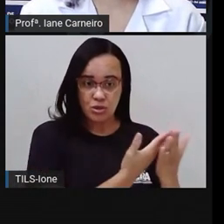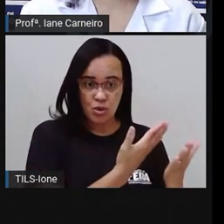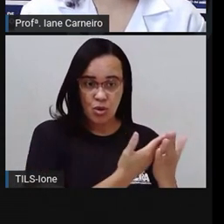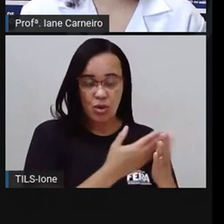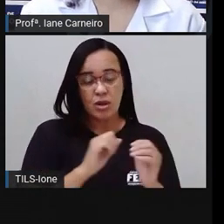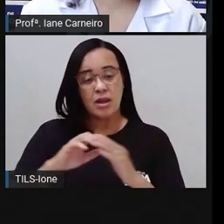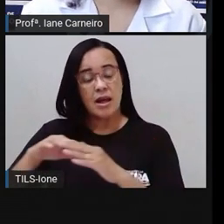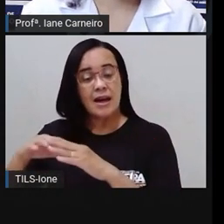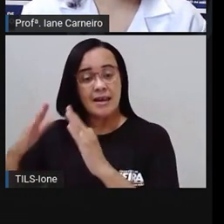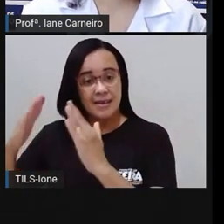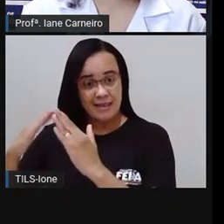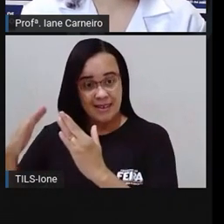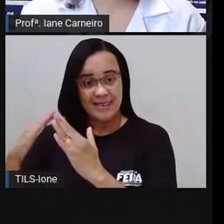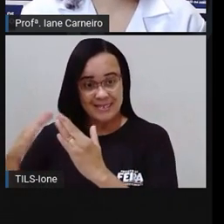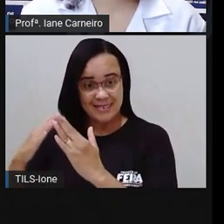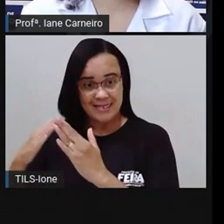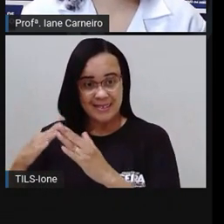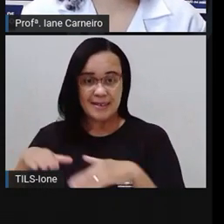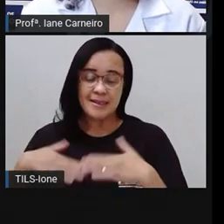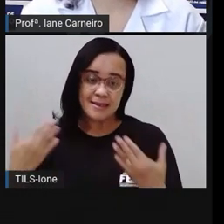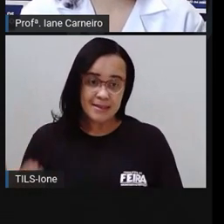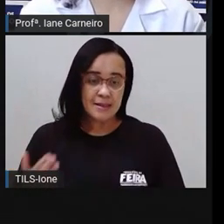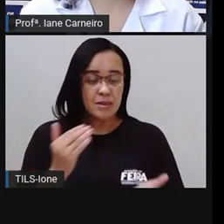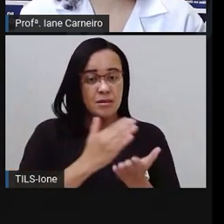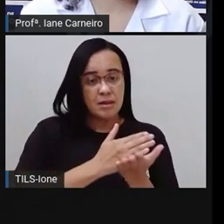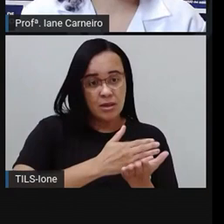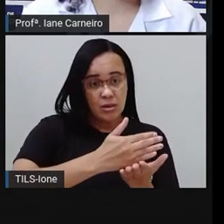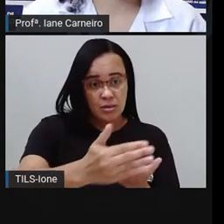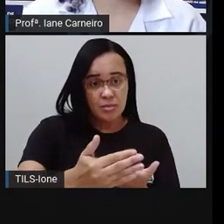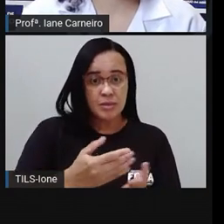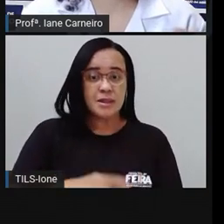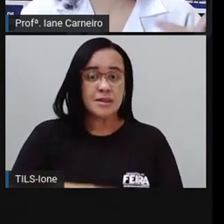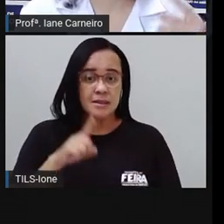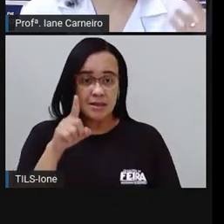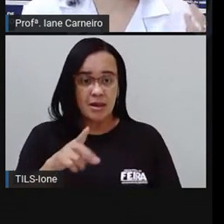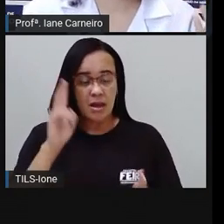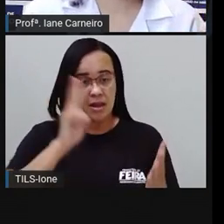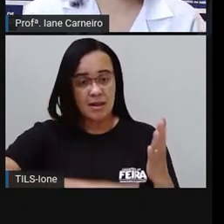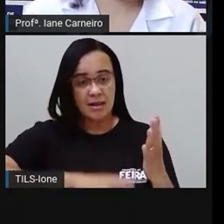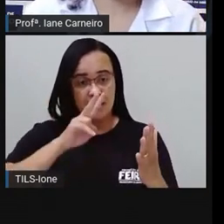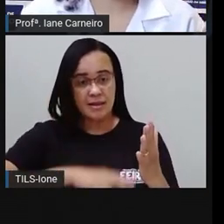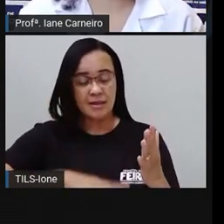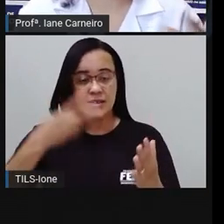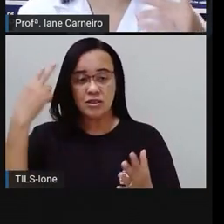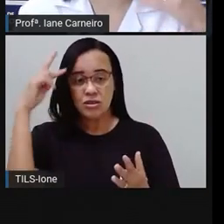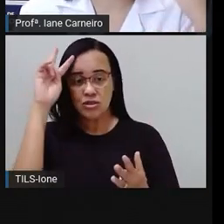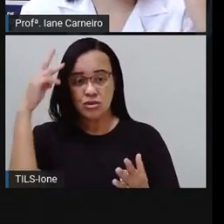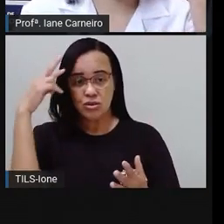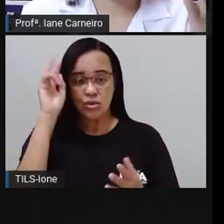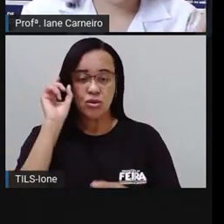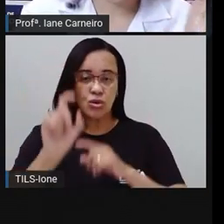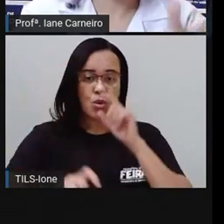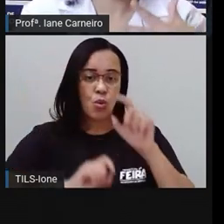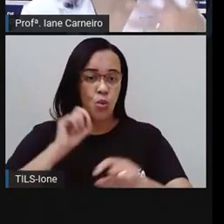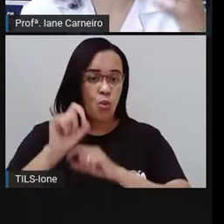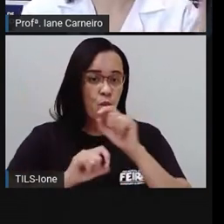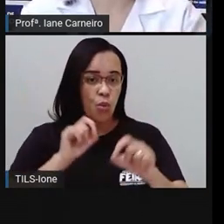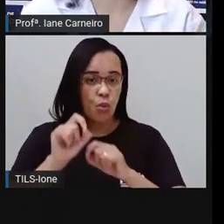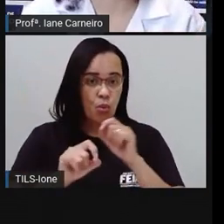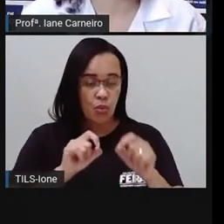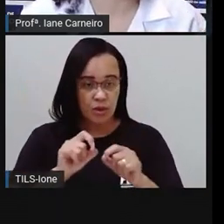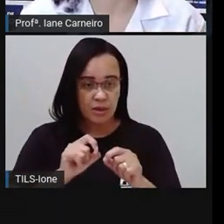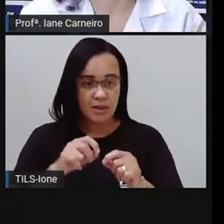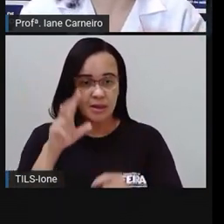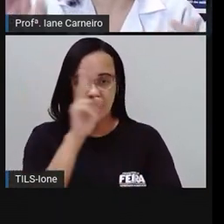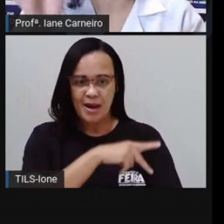Então, para começar, a Pró quer ler com vocês essa história, ó. É uma história, como a Pró já sempre